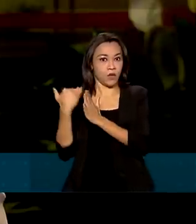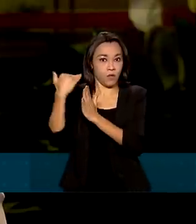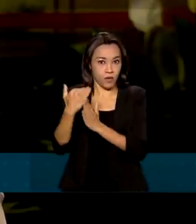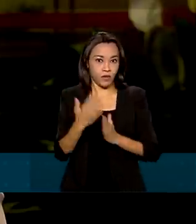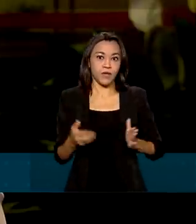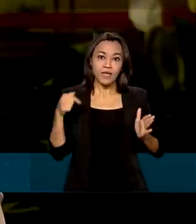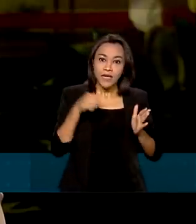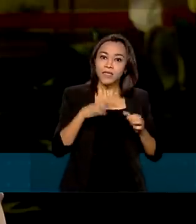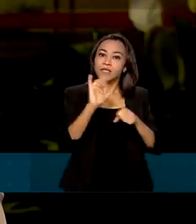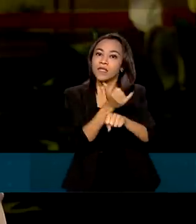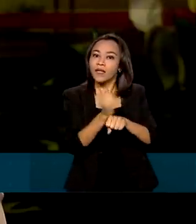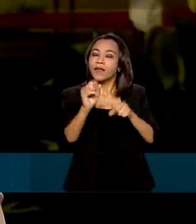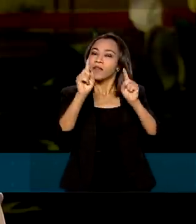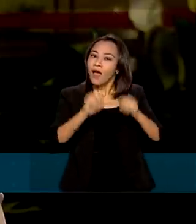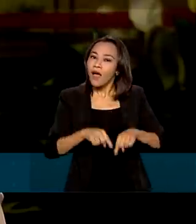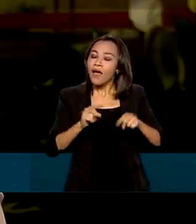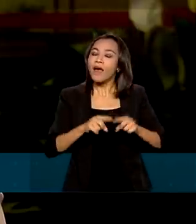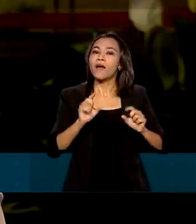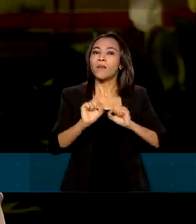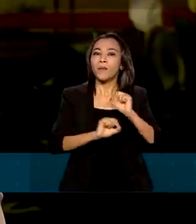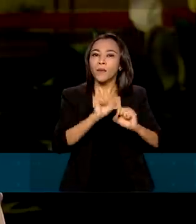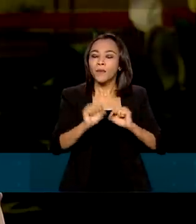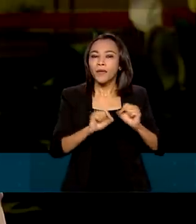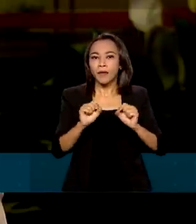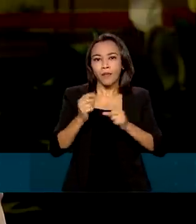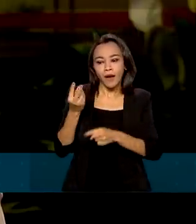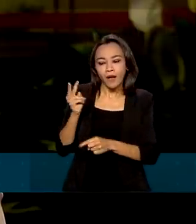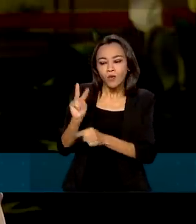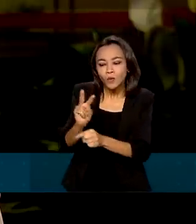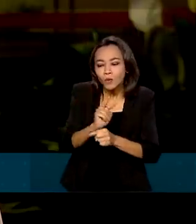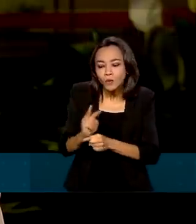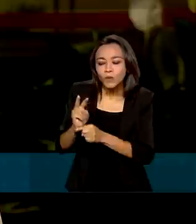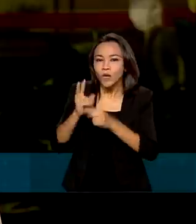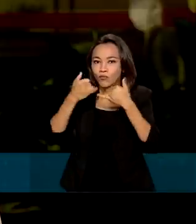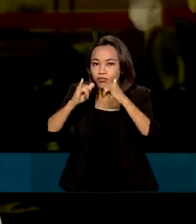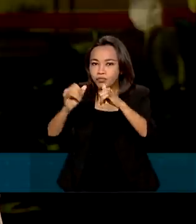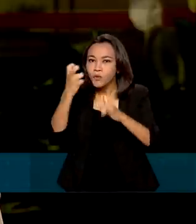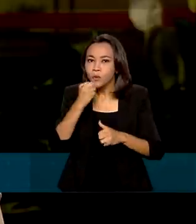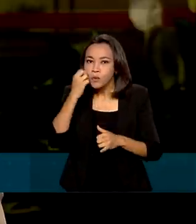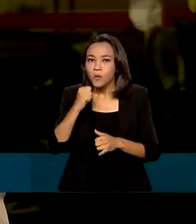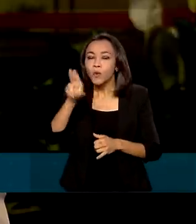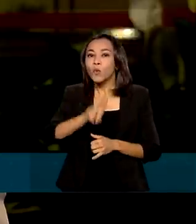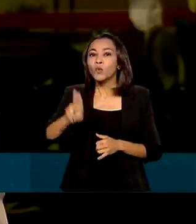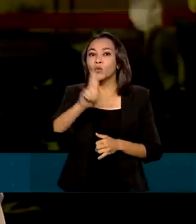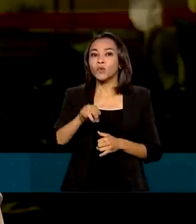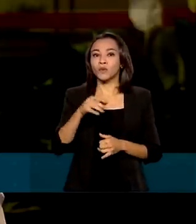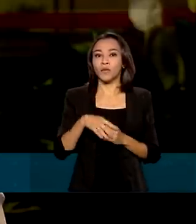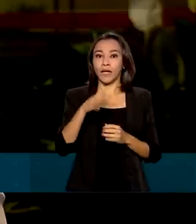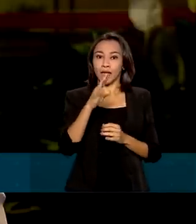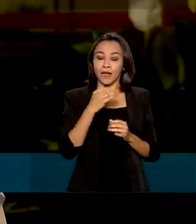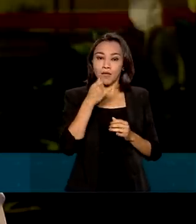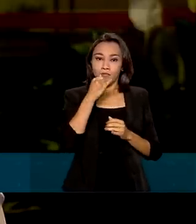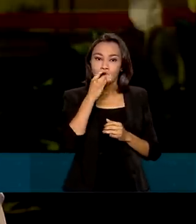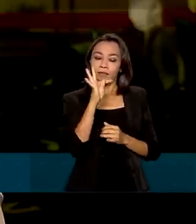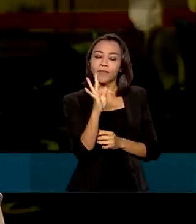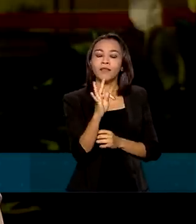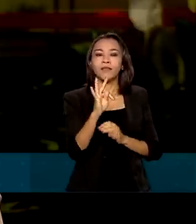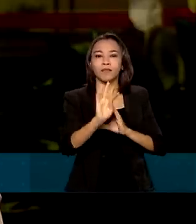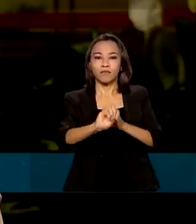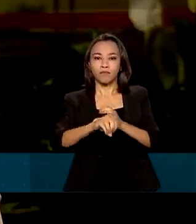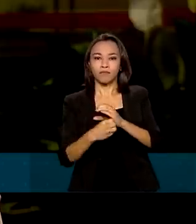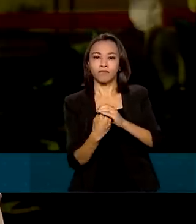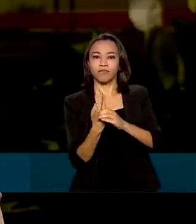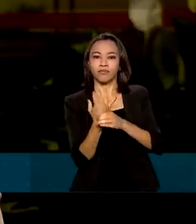medida foi instituída para cobrir a alta dos custos da geração de energia com a utilização das termoelétricas. A vigência da bandeira tarifária